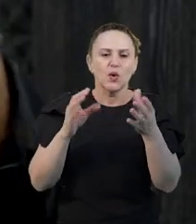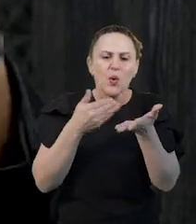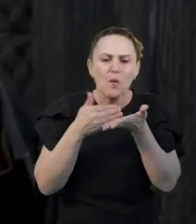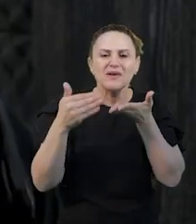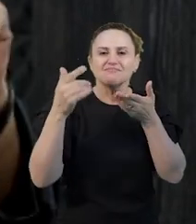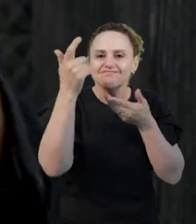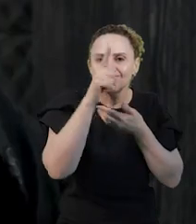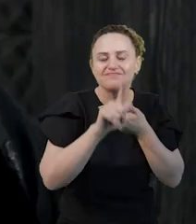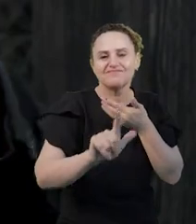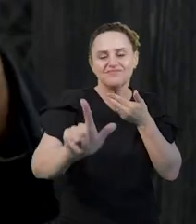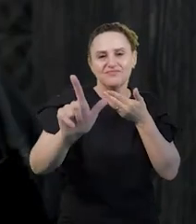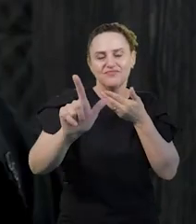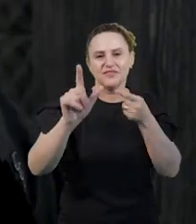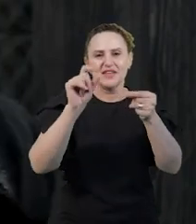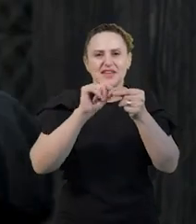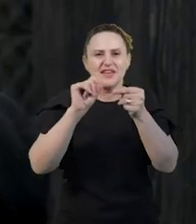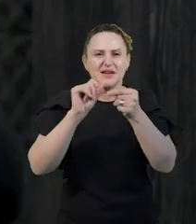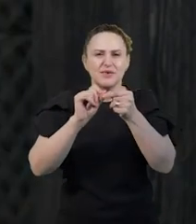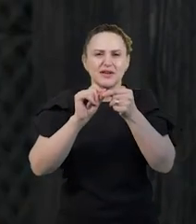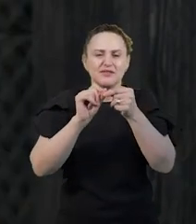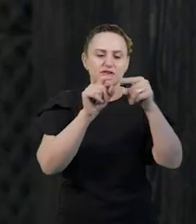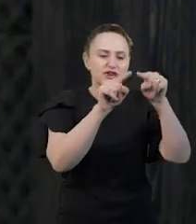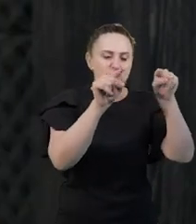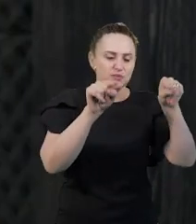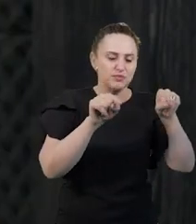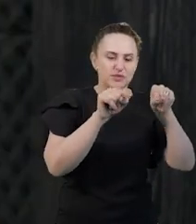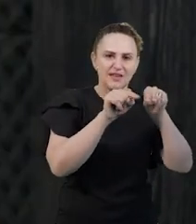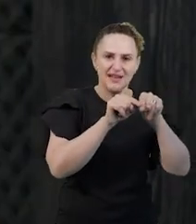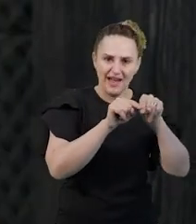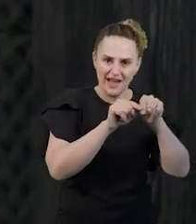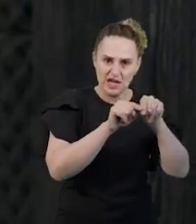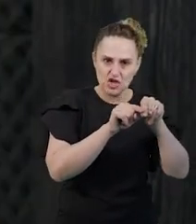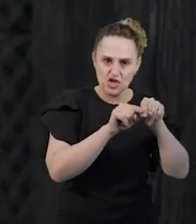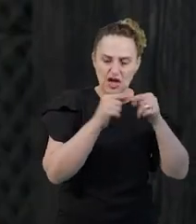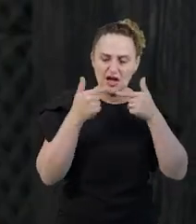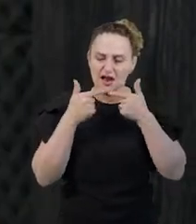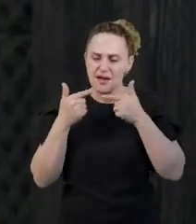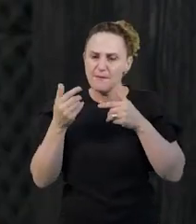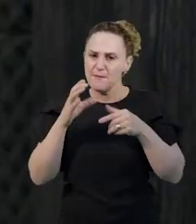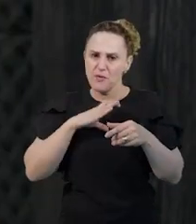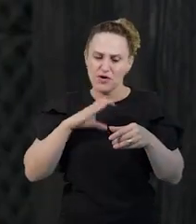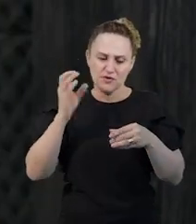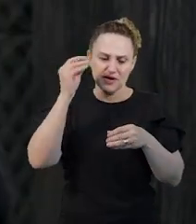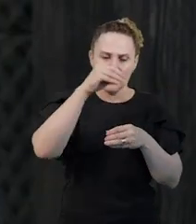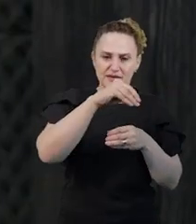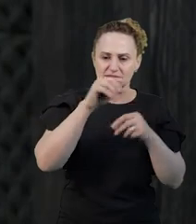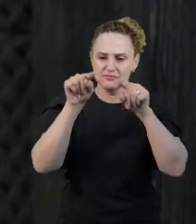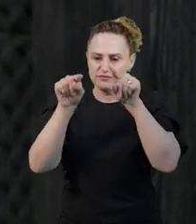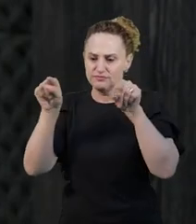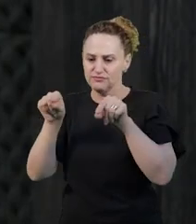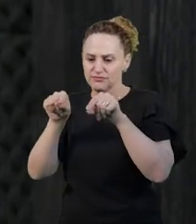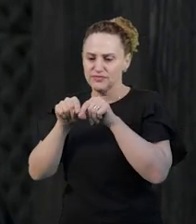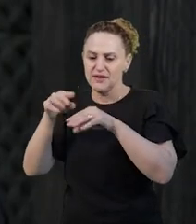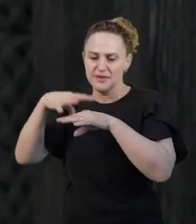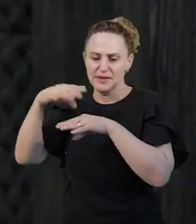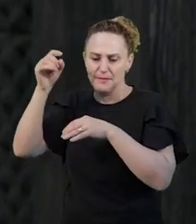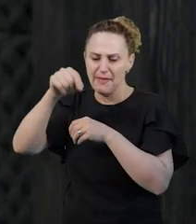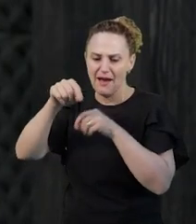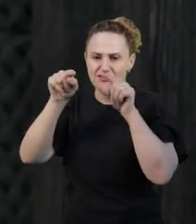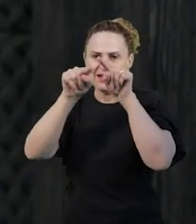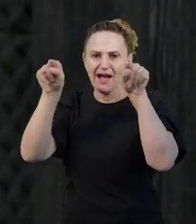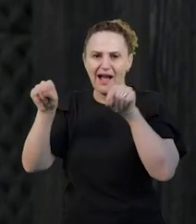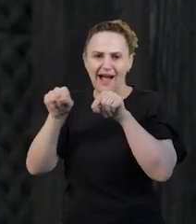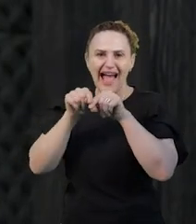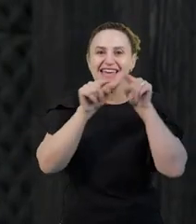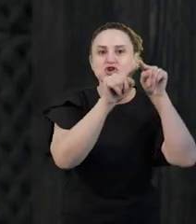caixinhas. Ela foi colocando a história, a geografia, a língua portuguesa, a ciência, a matemática, enfim, em cada uma